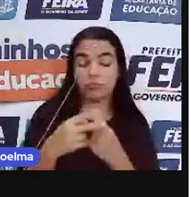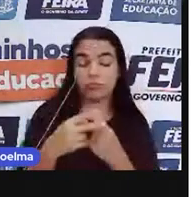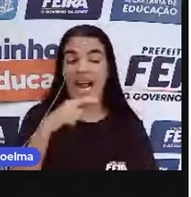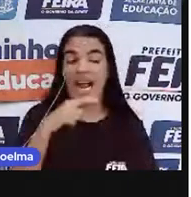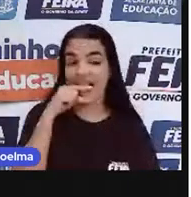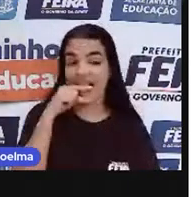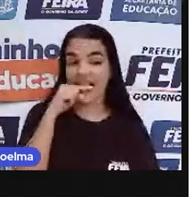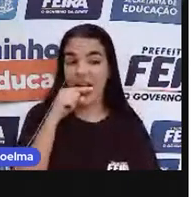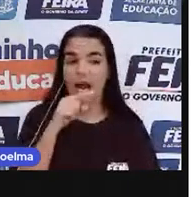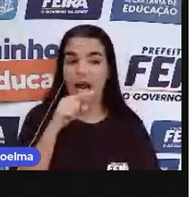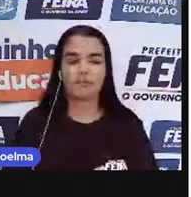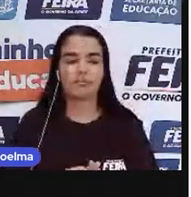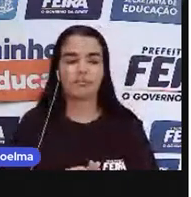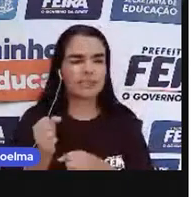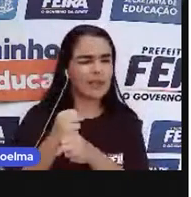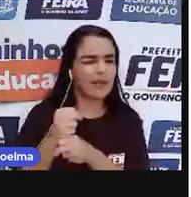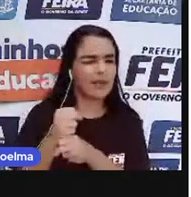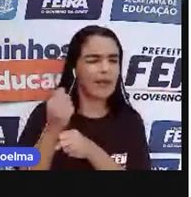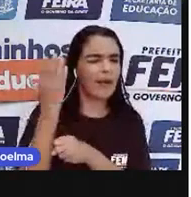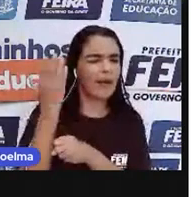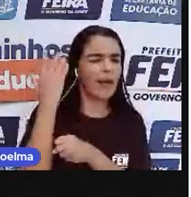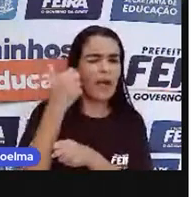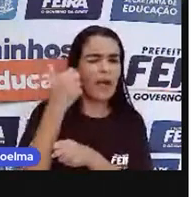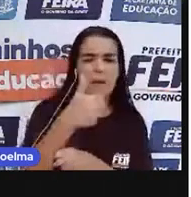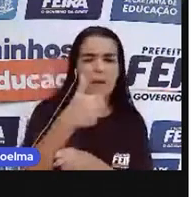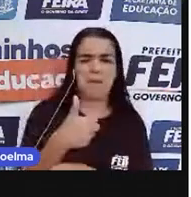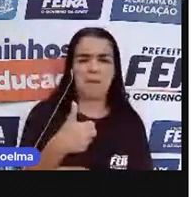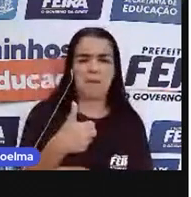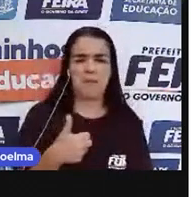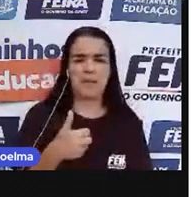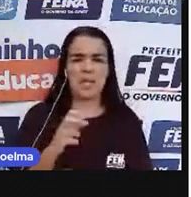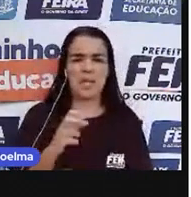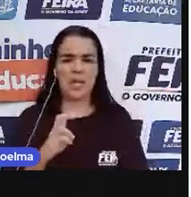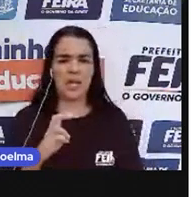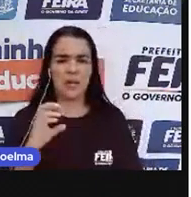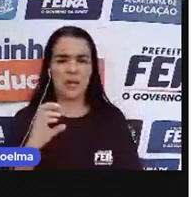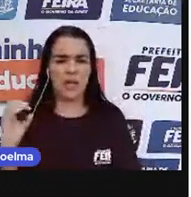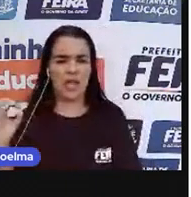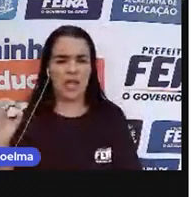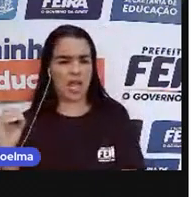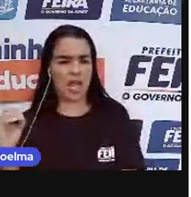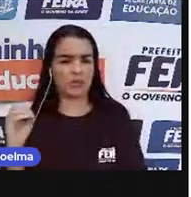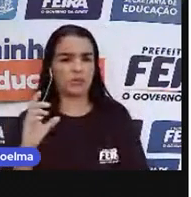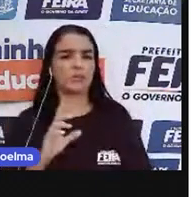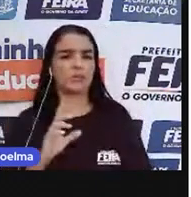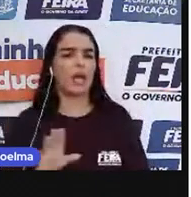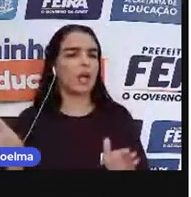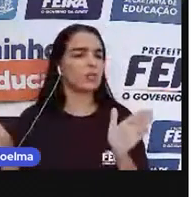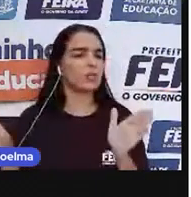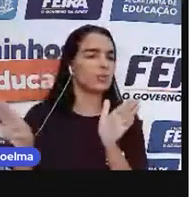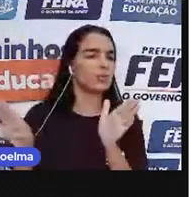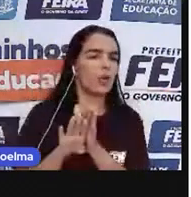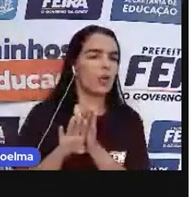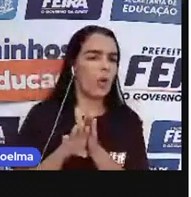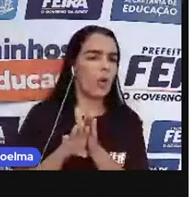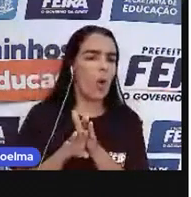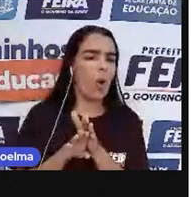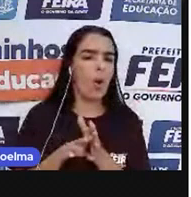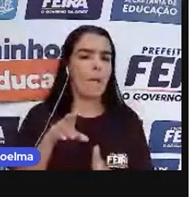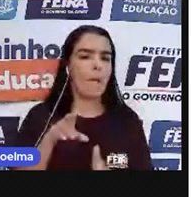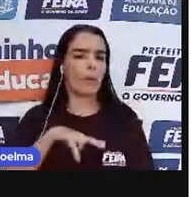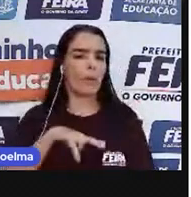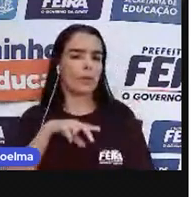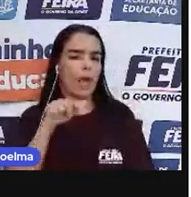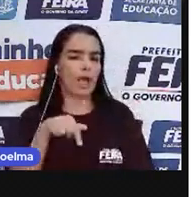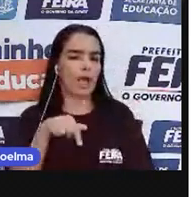Lá no período pré-colonial, que é o período que antecede o período colonial